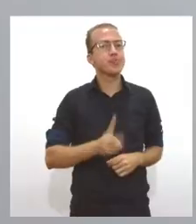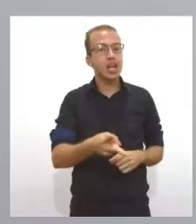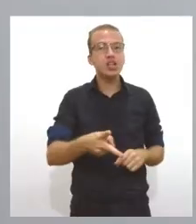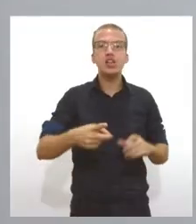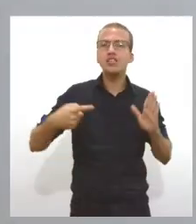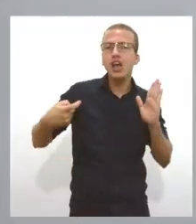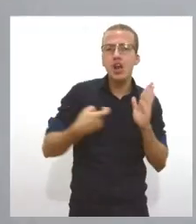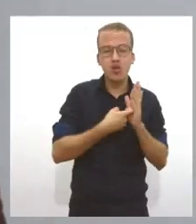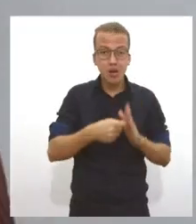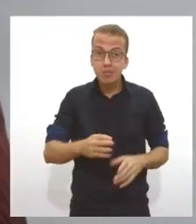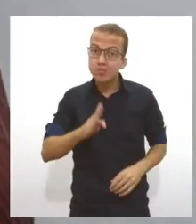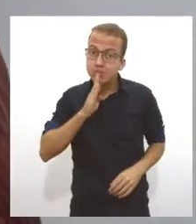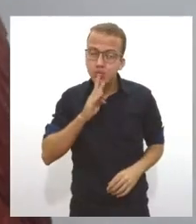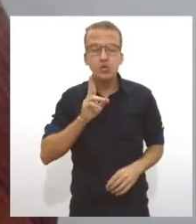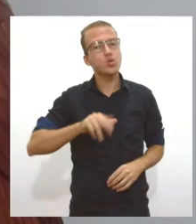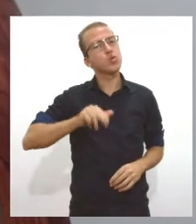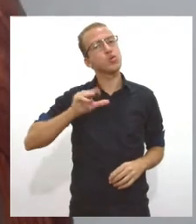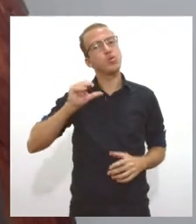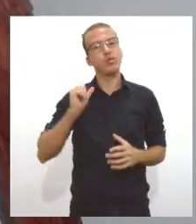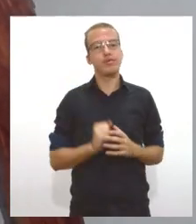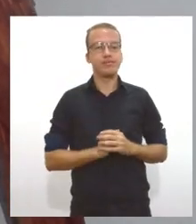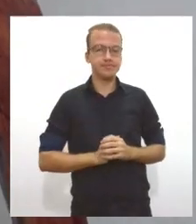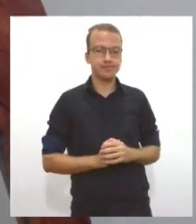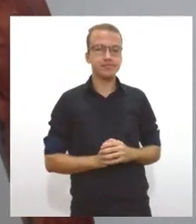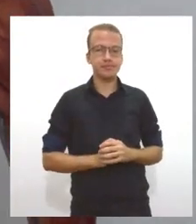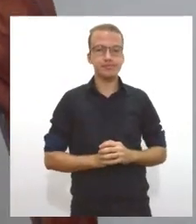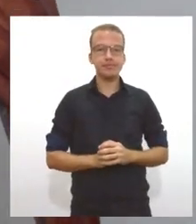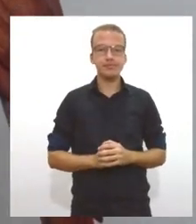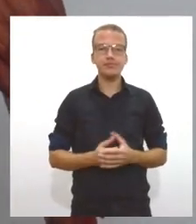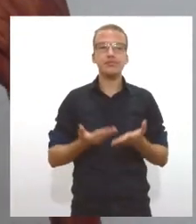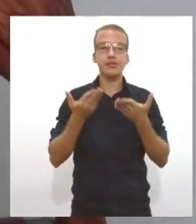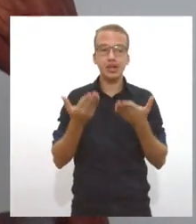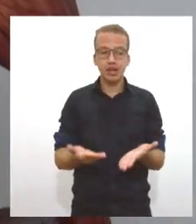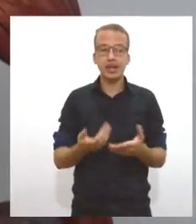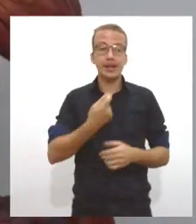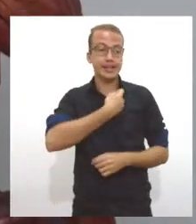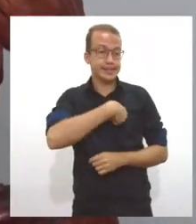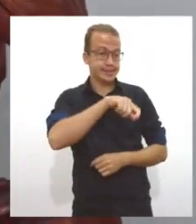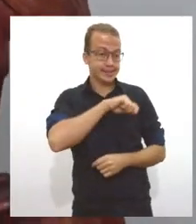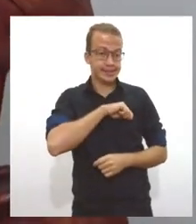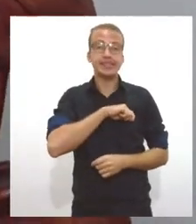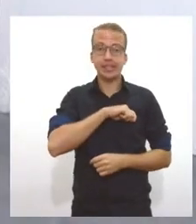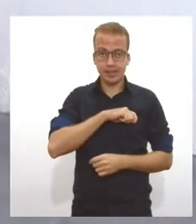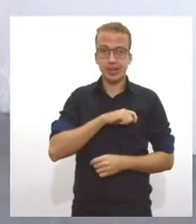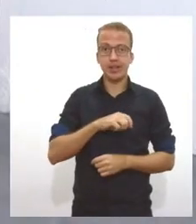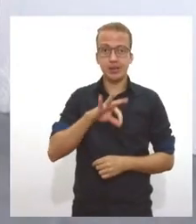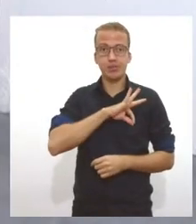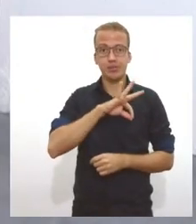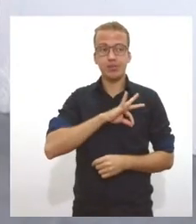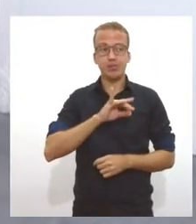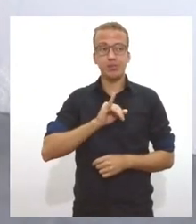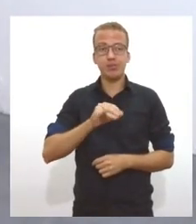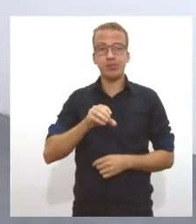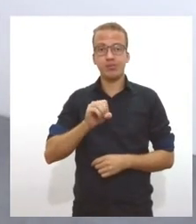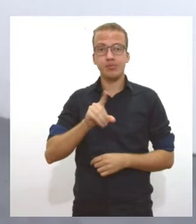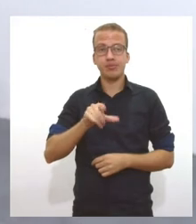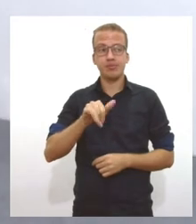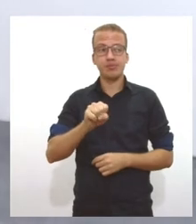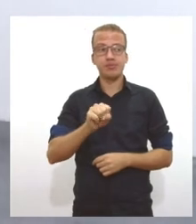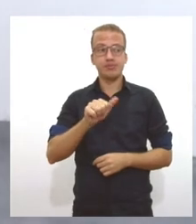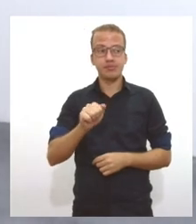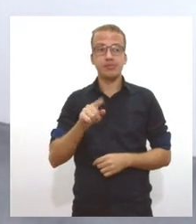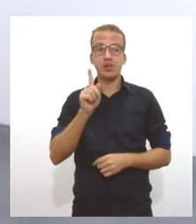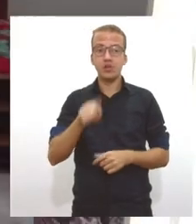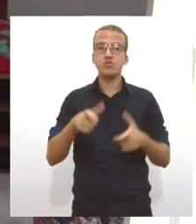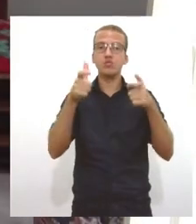cale. A DEPAMA será comandada pela delegada de polícia Giorlise Telles. O local foi completamente